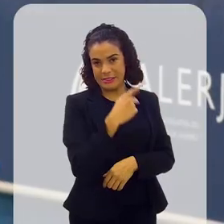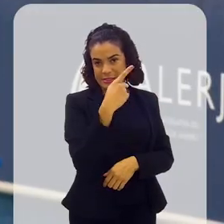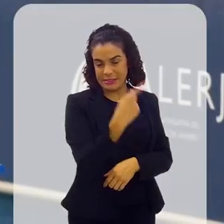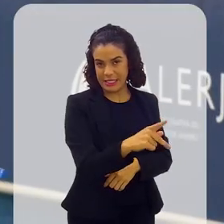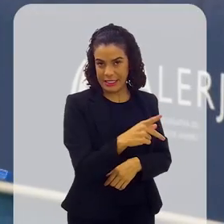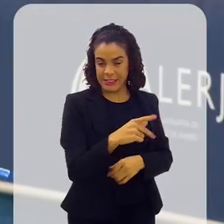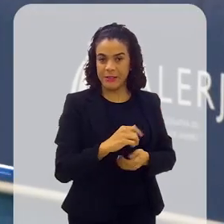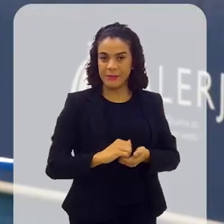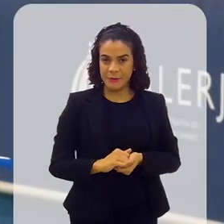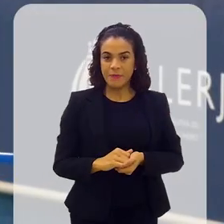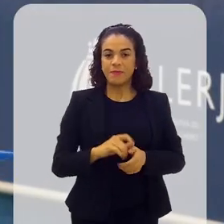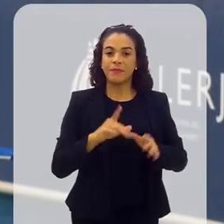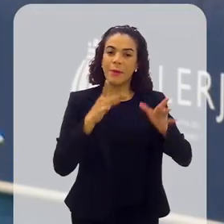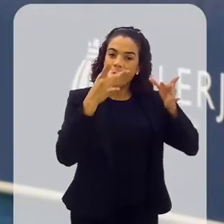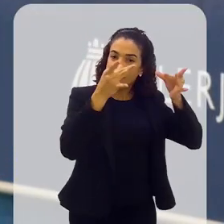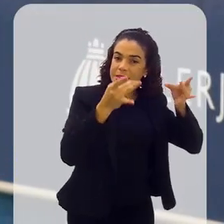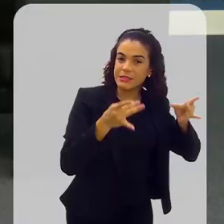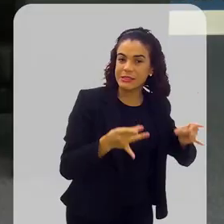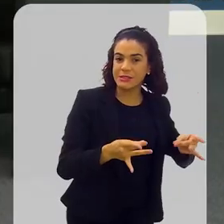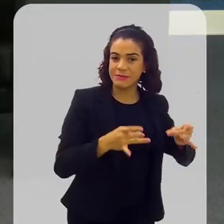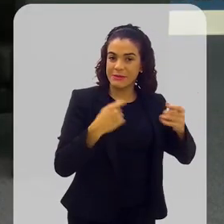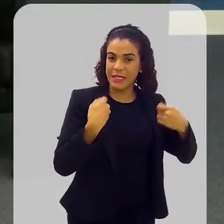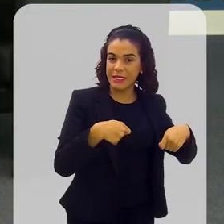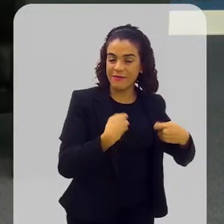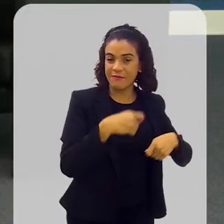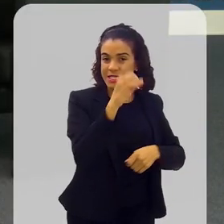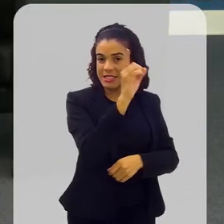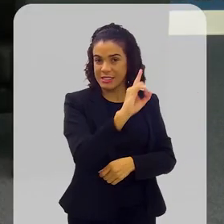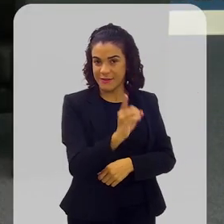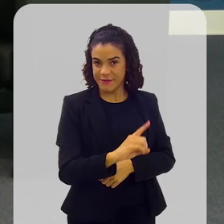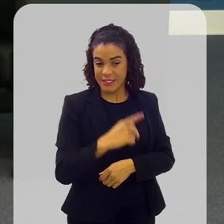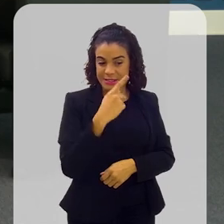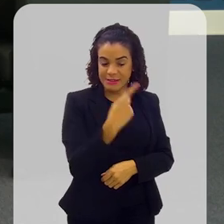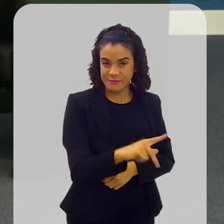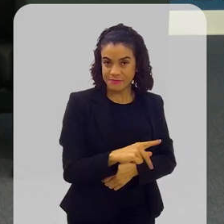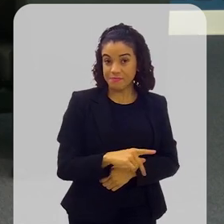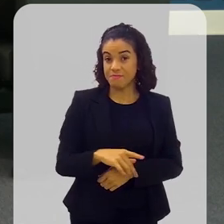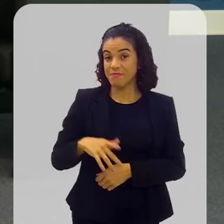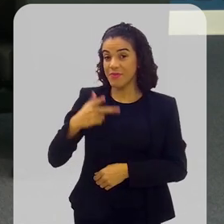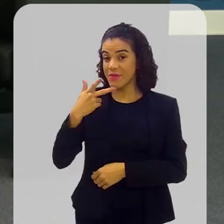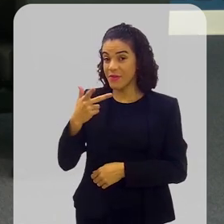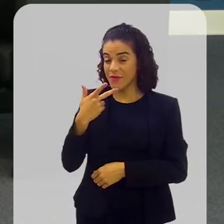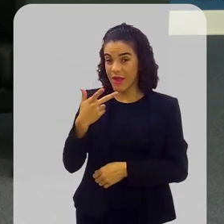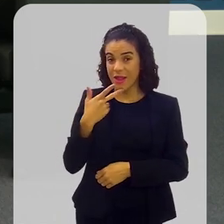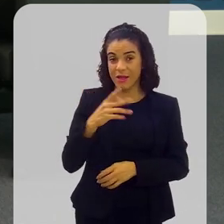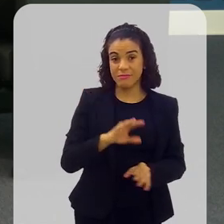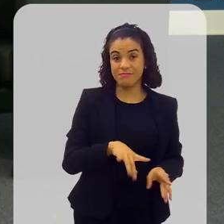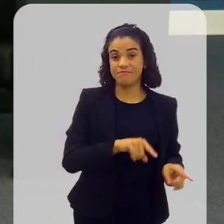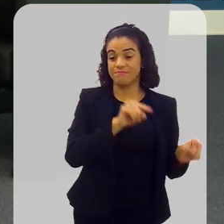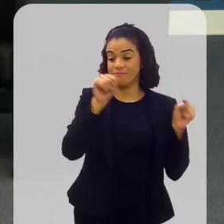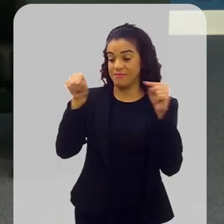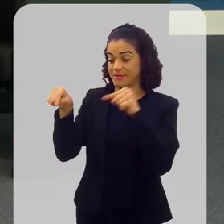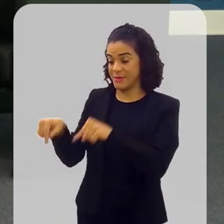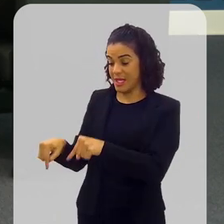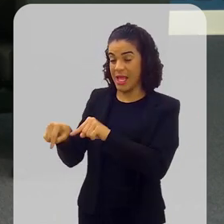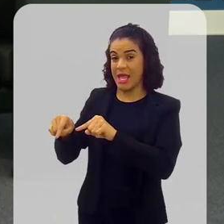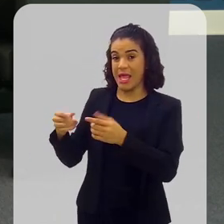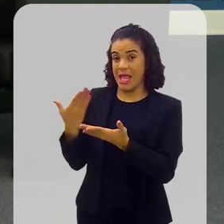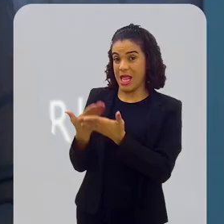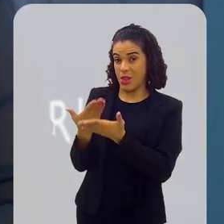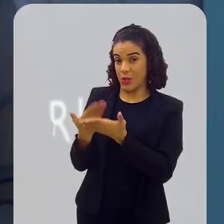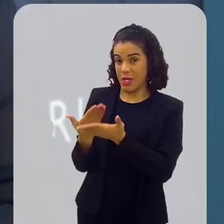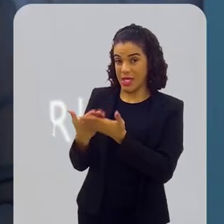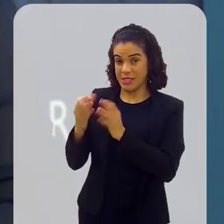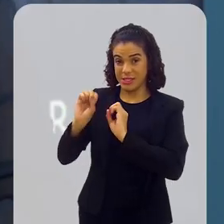para ele, para a demanda dele, para a especificidade da deficiência que ele apresenta. Quando ele vem para a educação